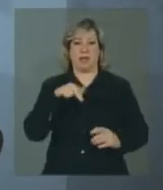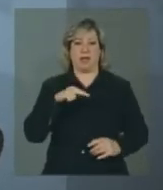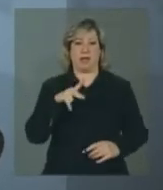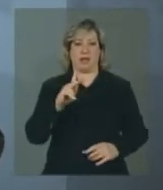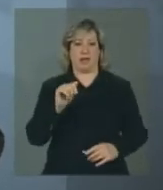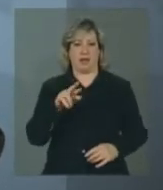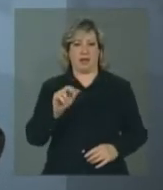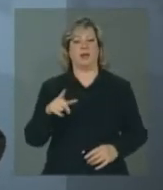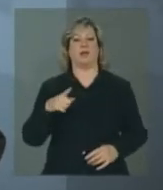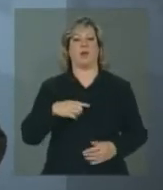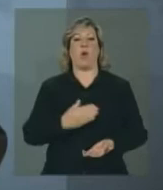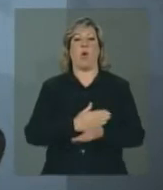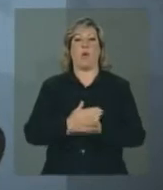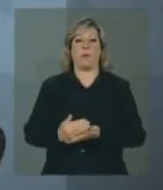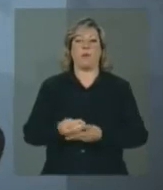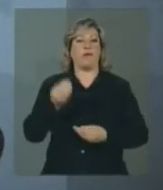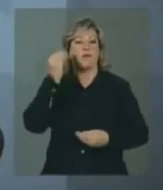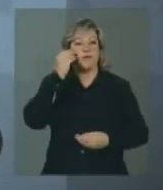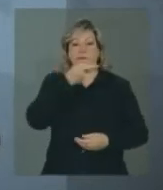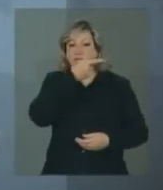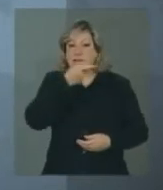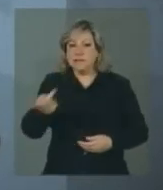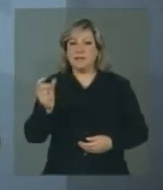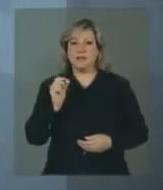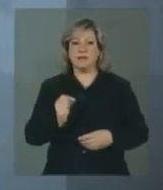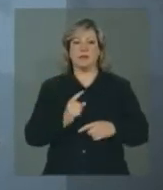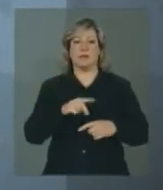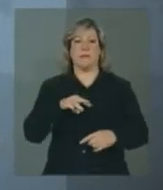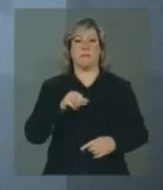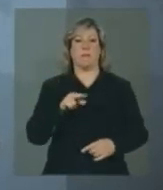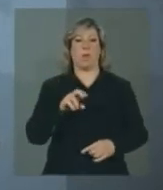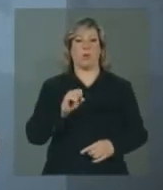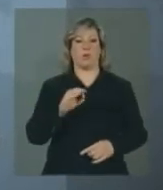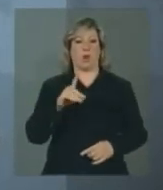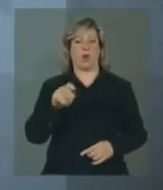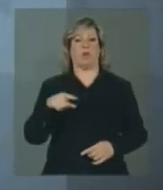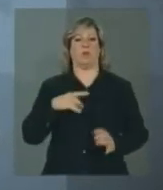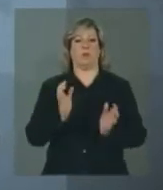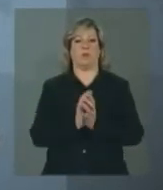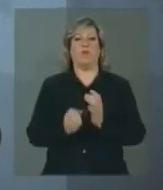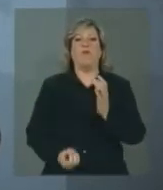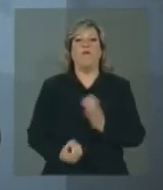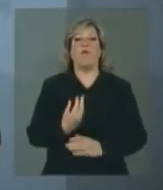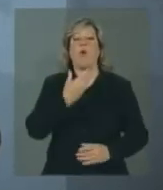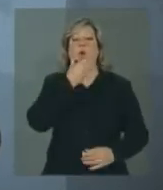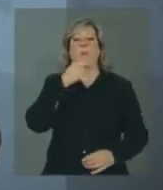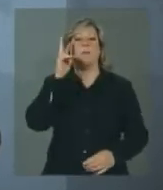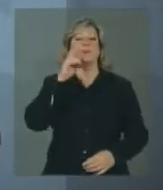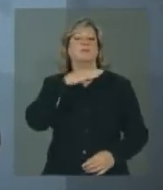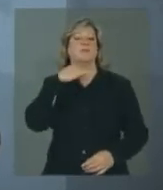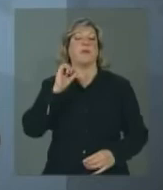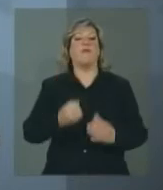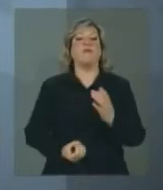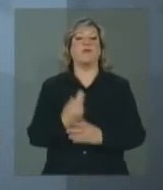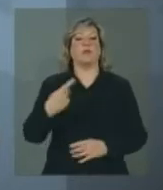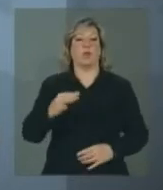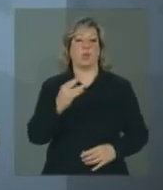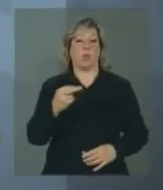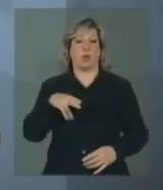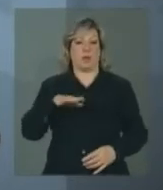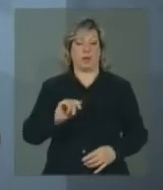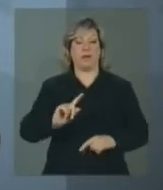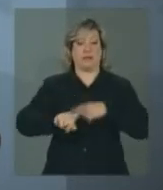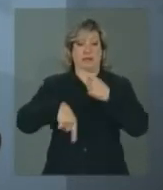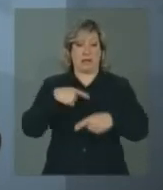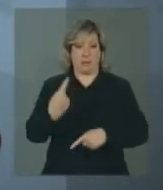ao mausoléu de Ataturk, fundador e primeiro presidente da Turquia. Logo depois, a presidenta participou do encerramento